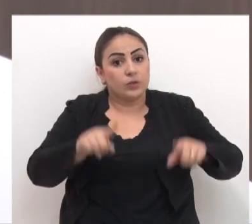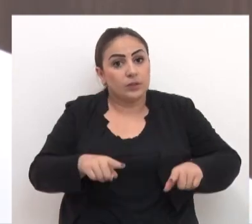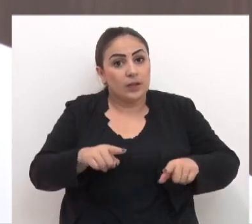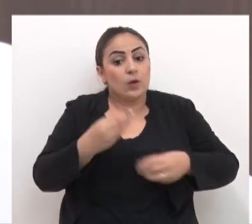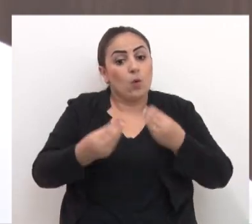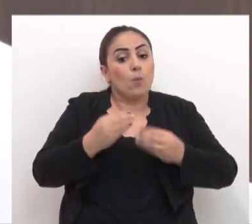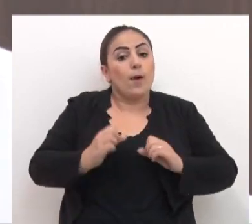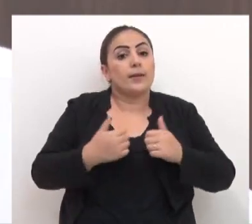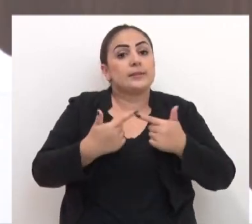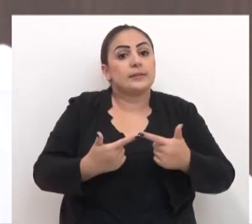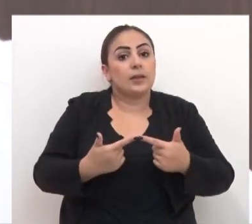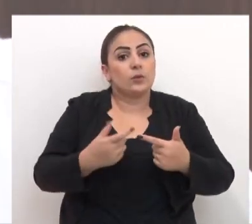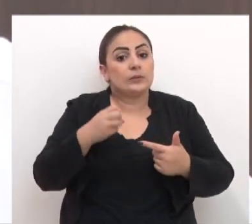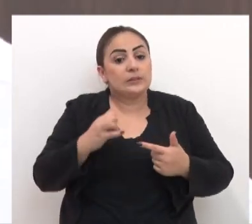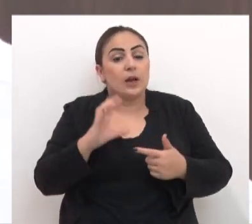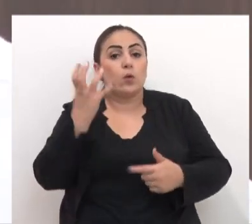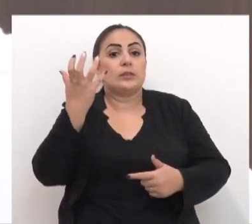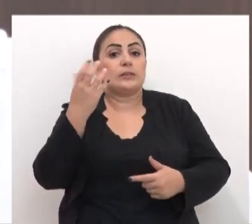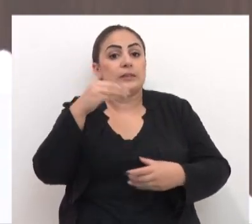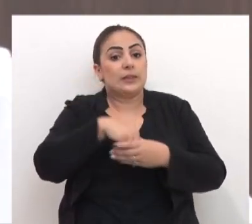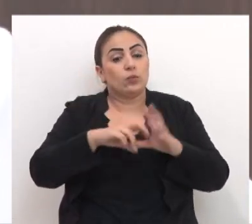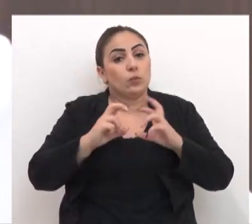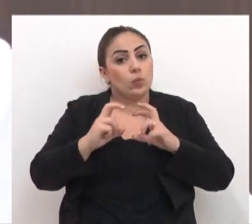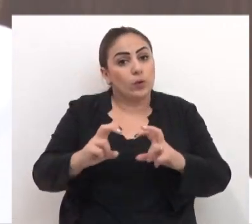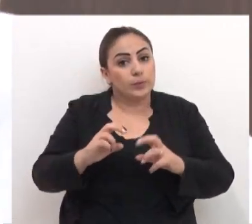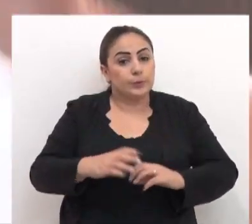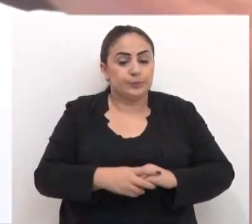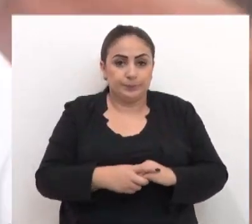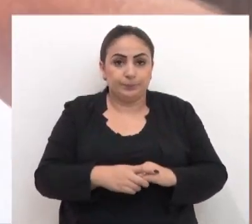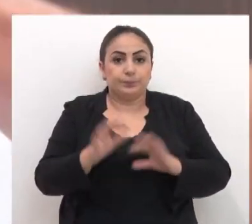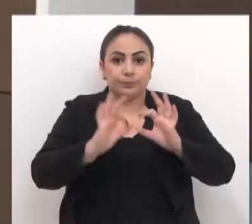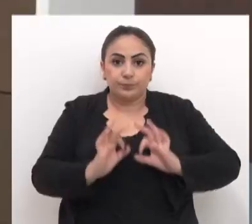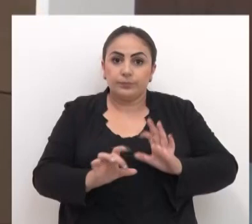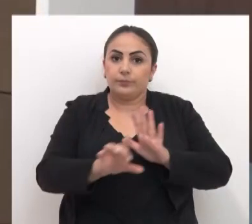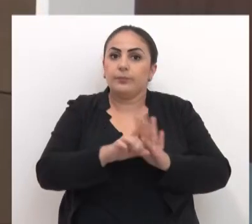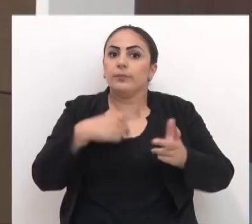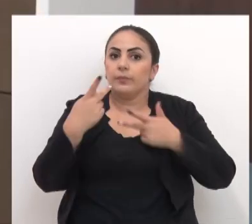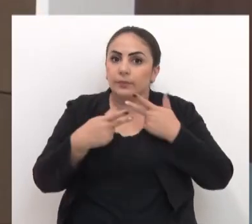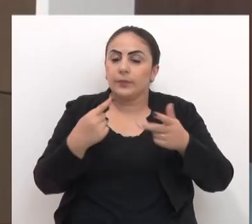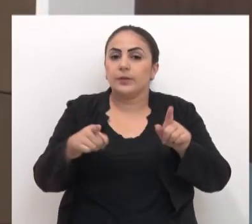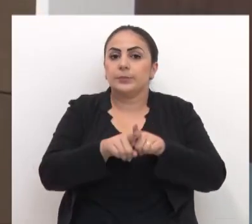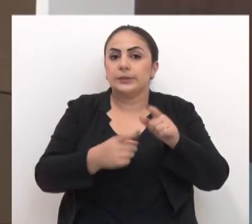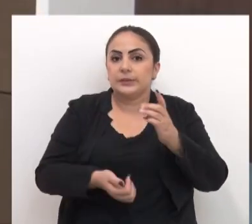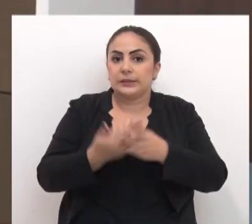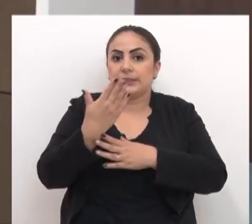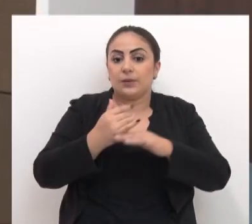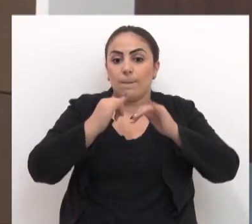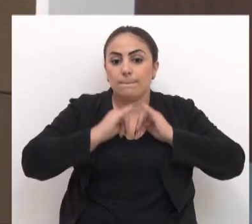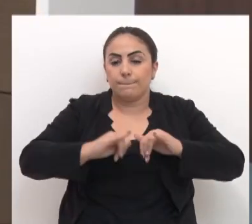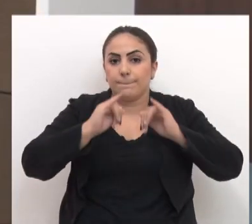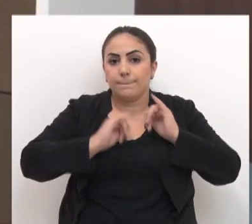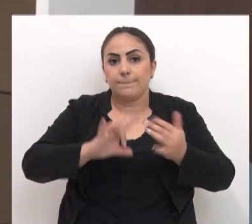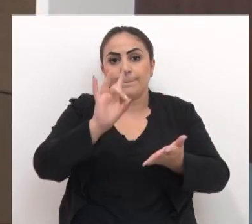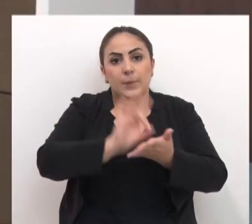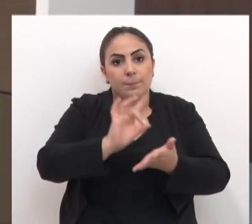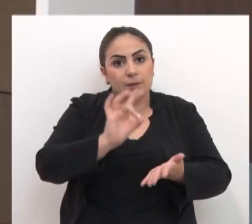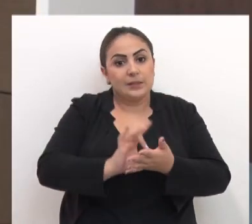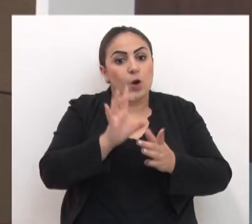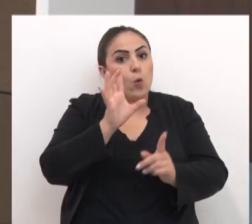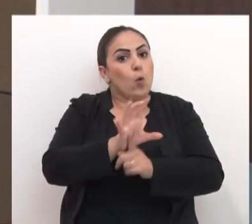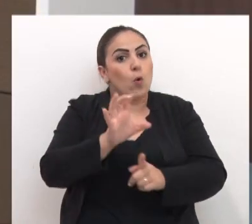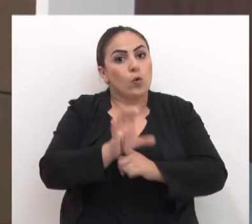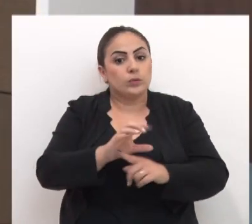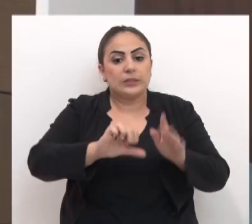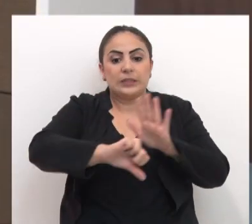saibam agir nos casos de assédio sexual dentro do transporte O projeto de lei prevê ainda a criação de uma